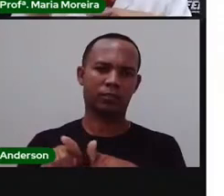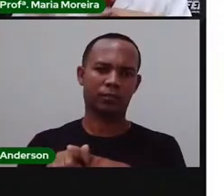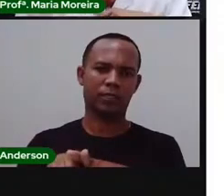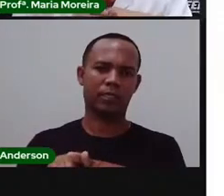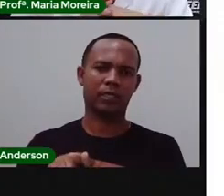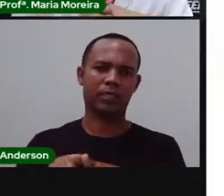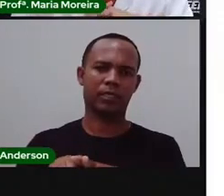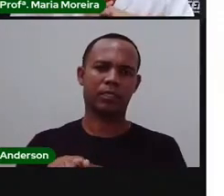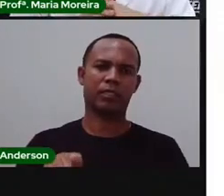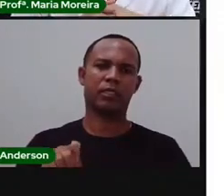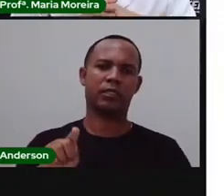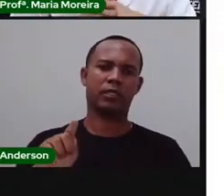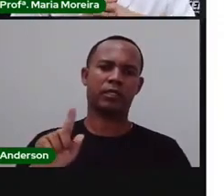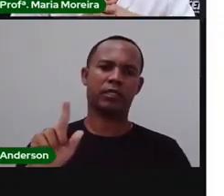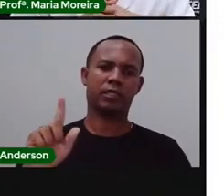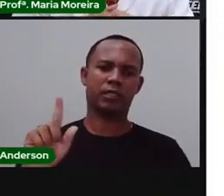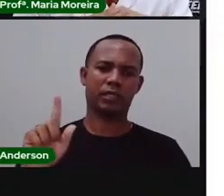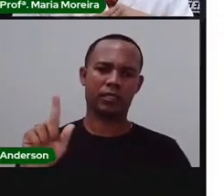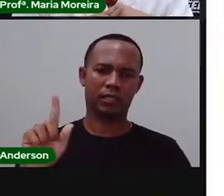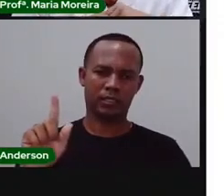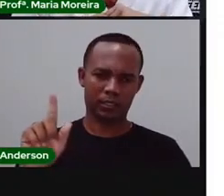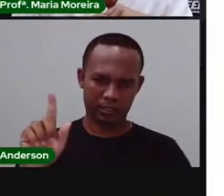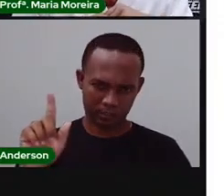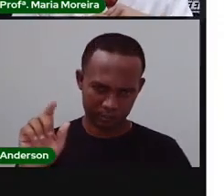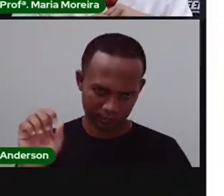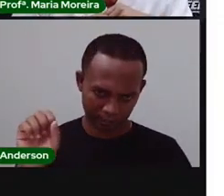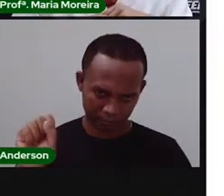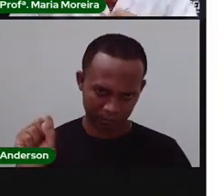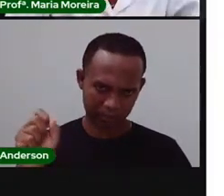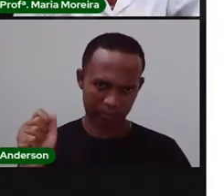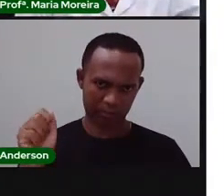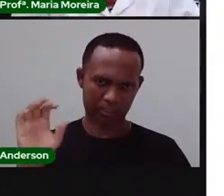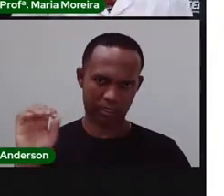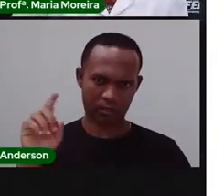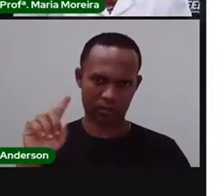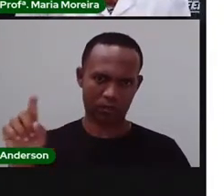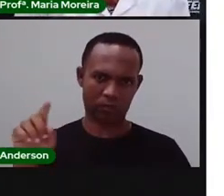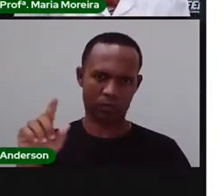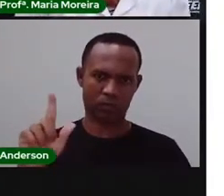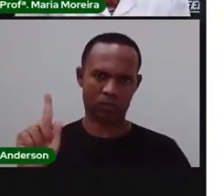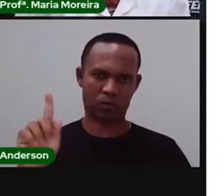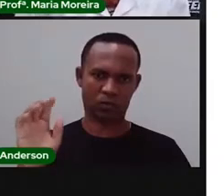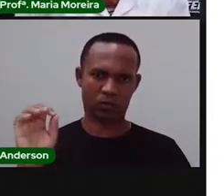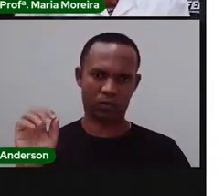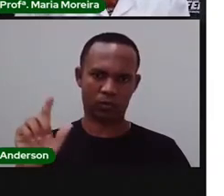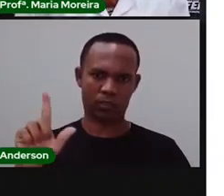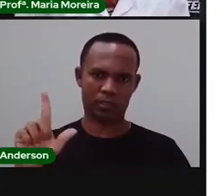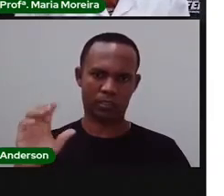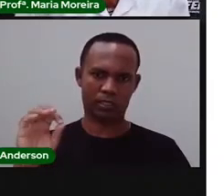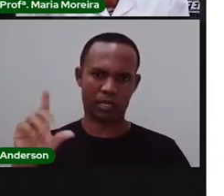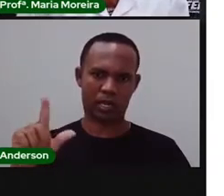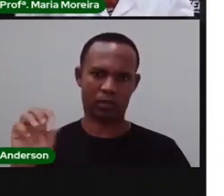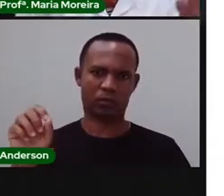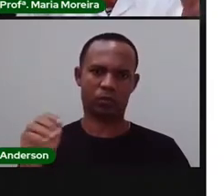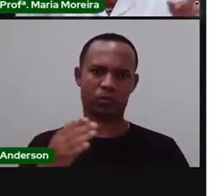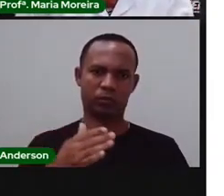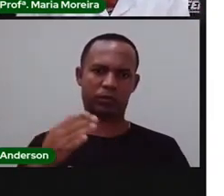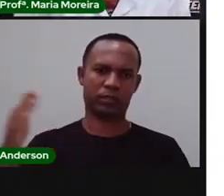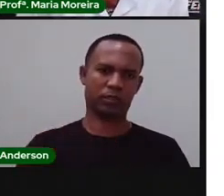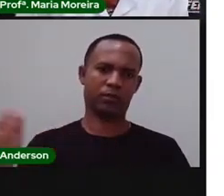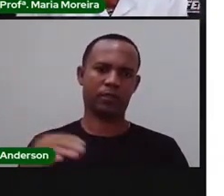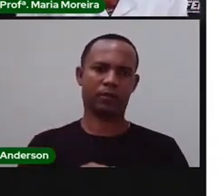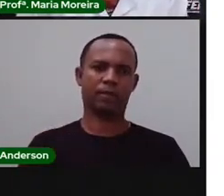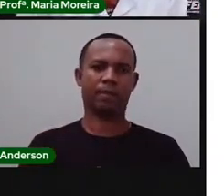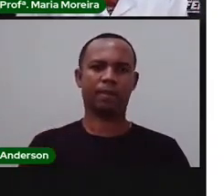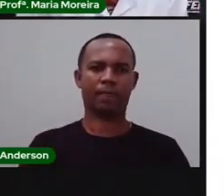Norte da Cidade Nova. Tomba, Sul, Terminal Sul, Lado Tomba. Leste, Coração de Maria. Lá o pessoal